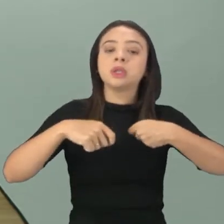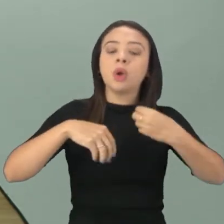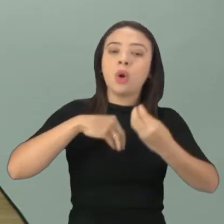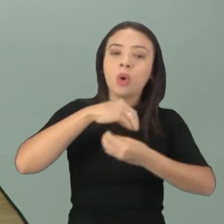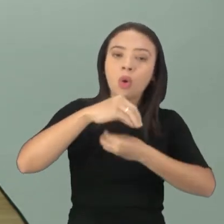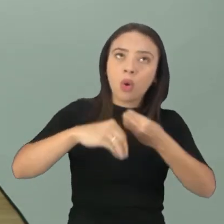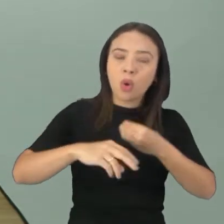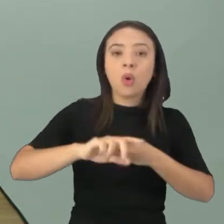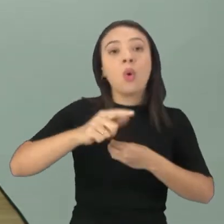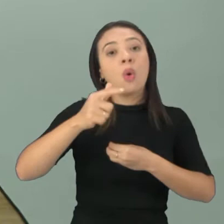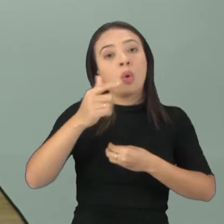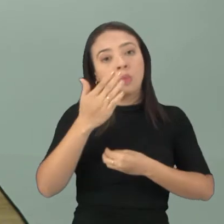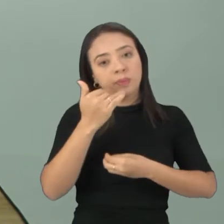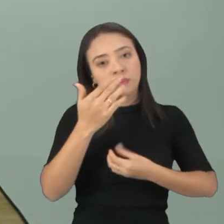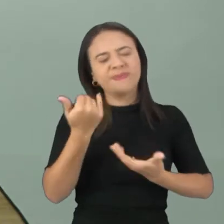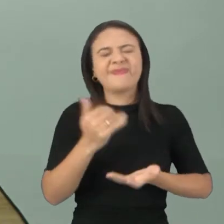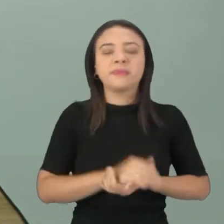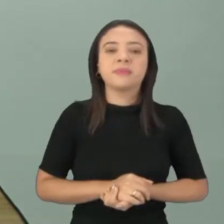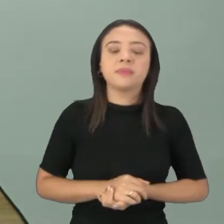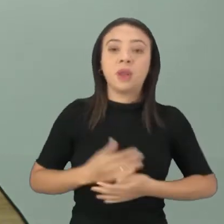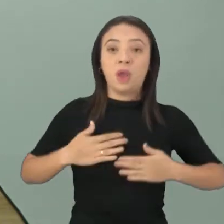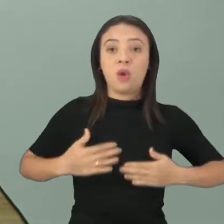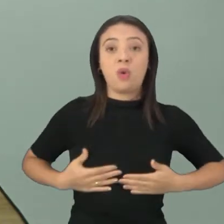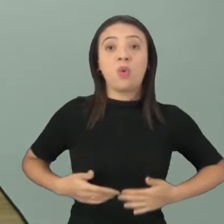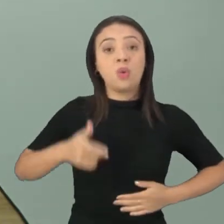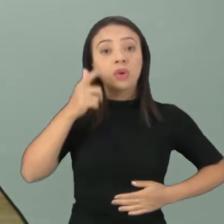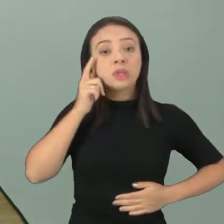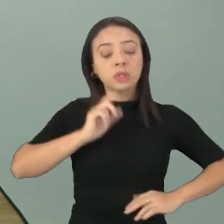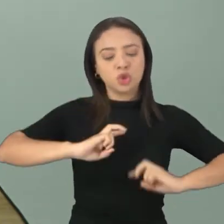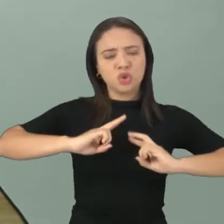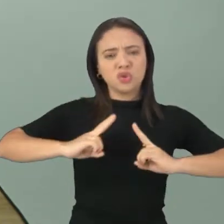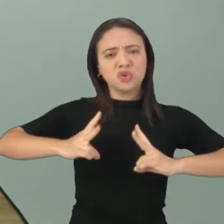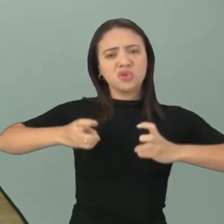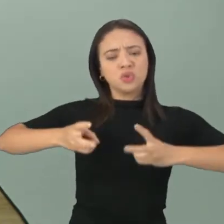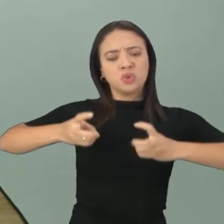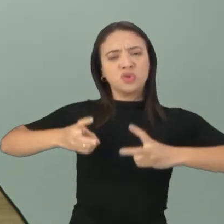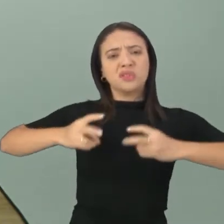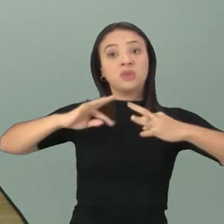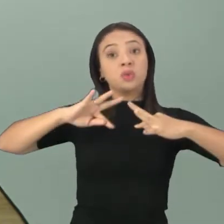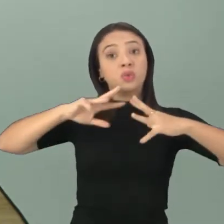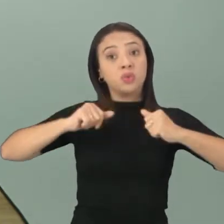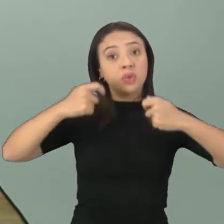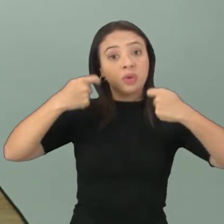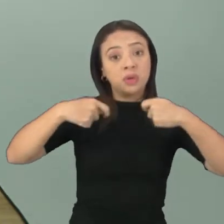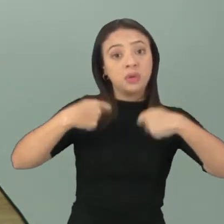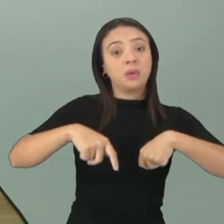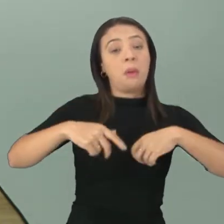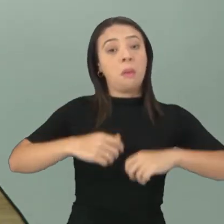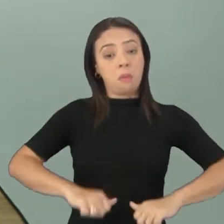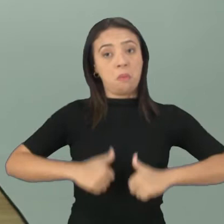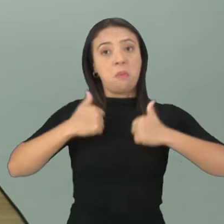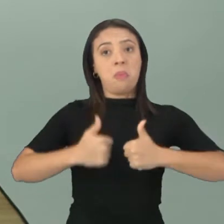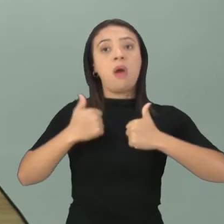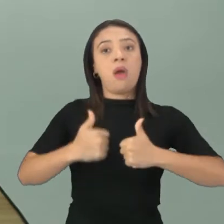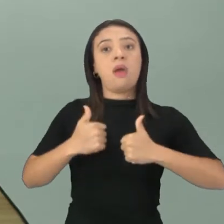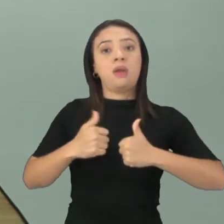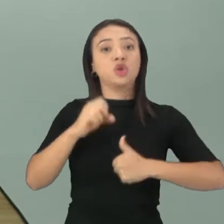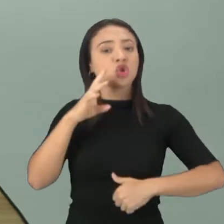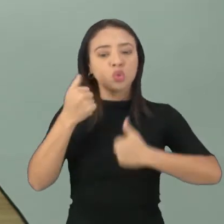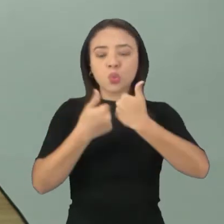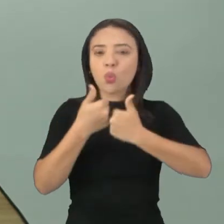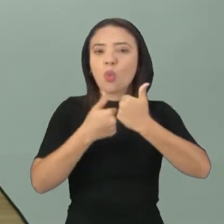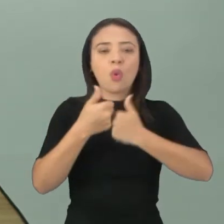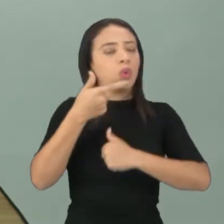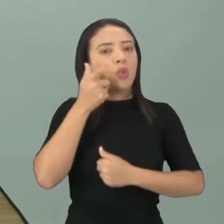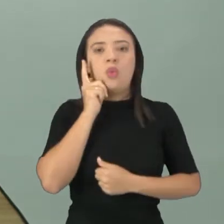também para que o corpo dela absorva os nutrientes do alimento. Só os nutrientes do arroz não vai fazer com que o corpo dela fique